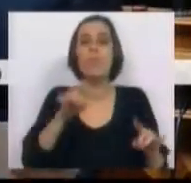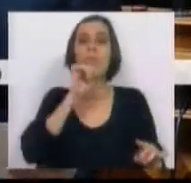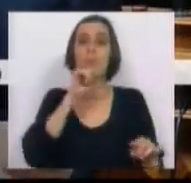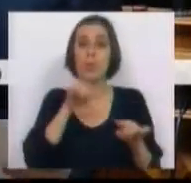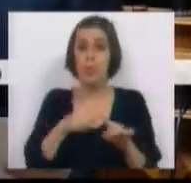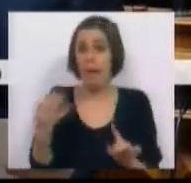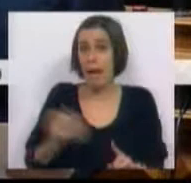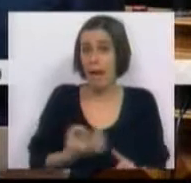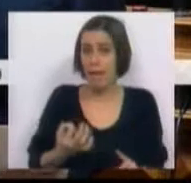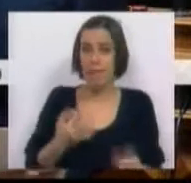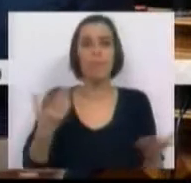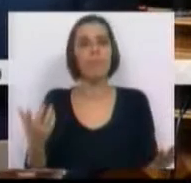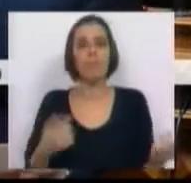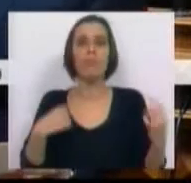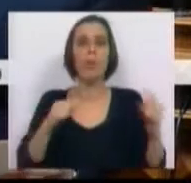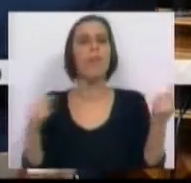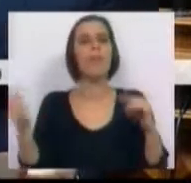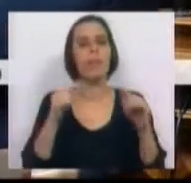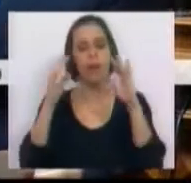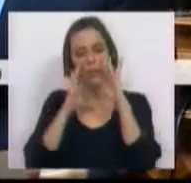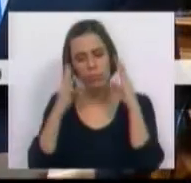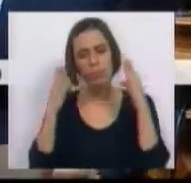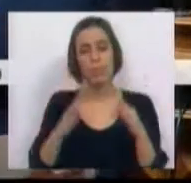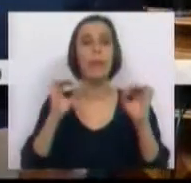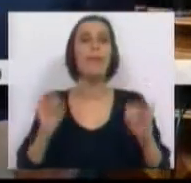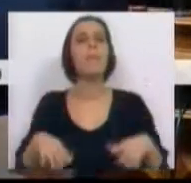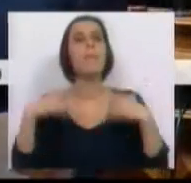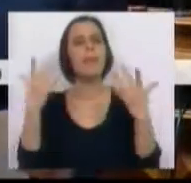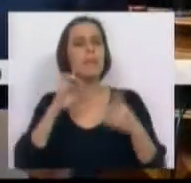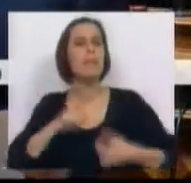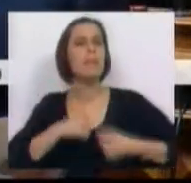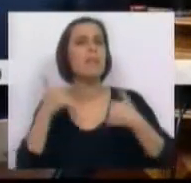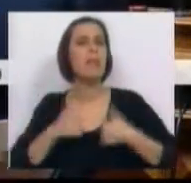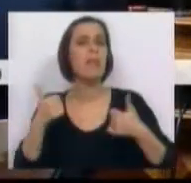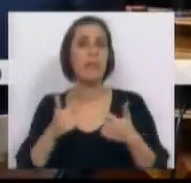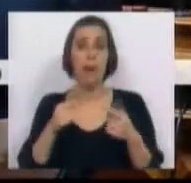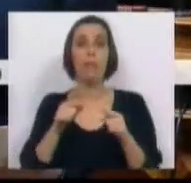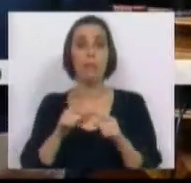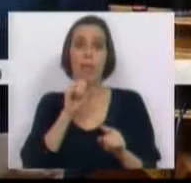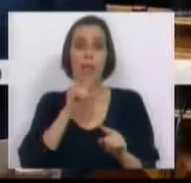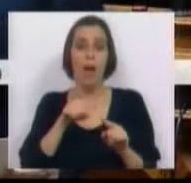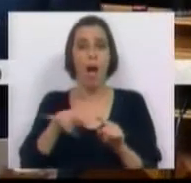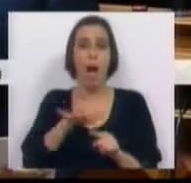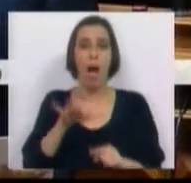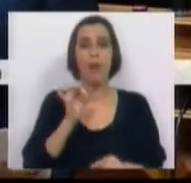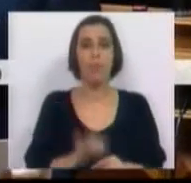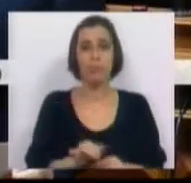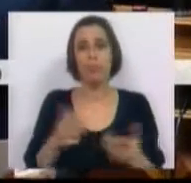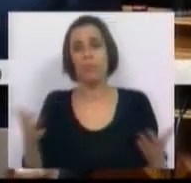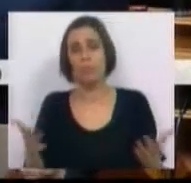possível assim ficarmos-nos por um debate centrado nos princípios essenciais convocáveis nesta matéria.